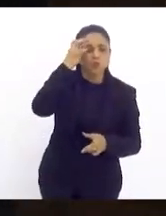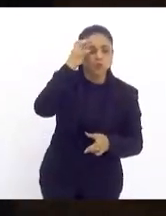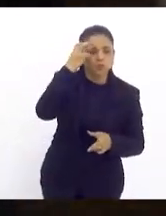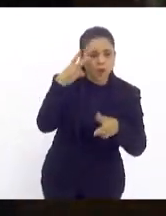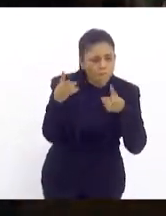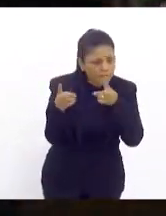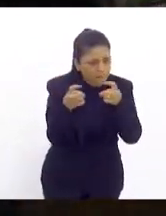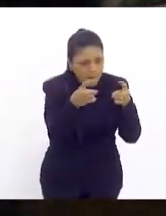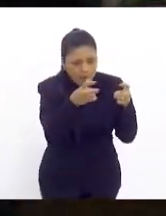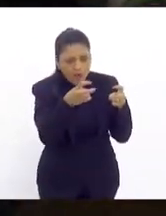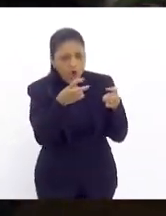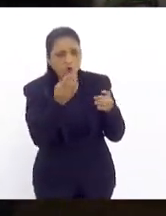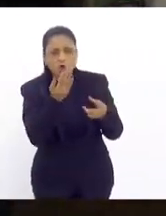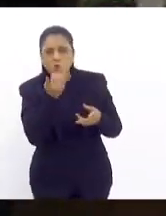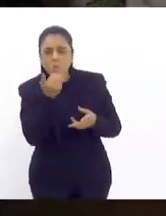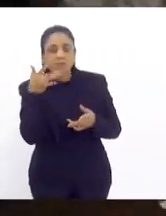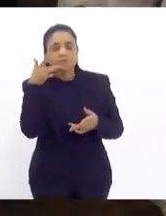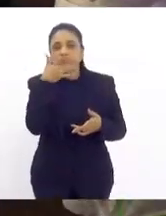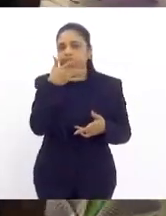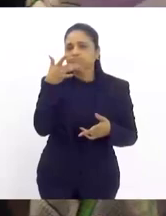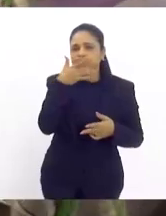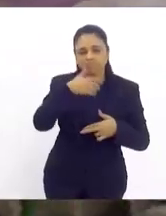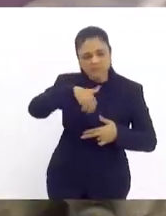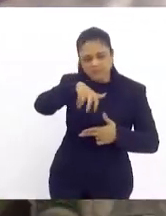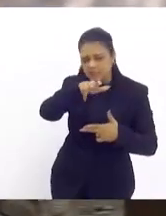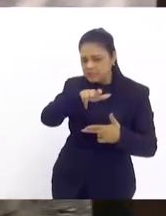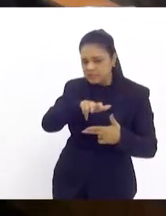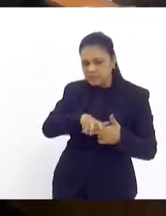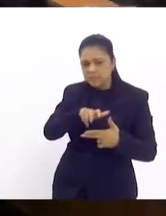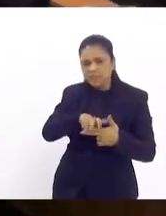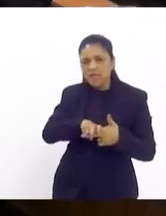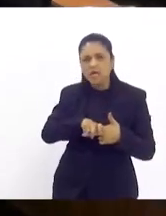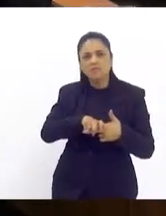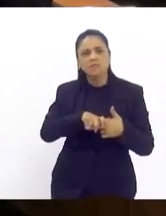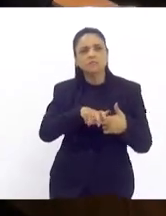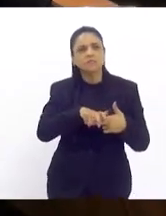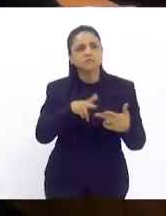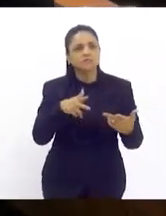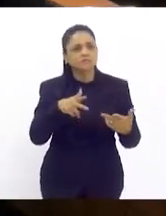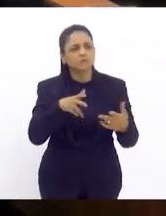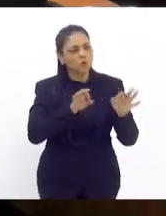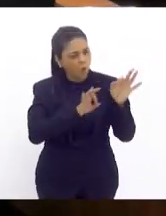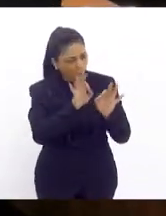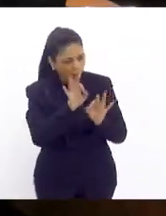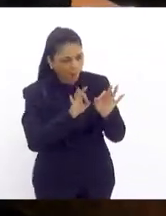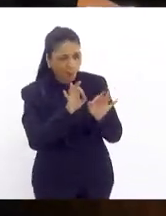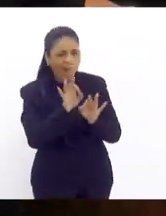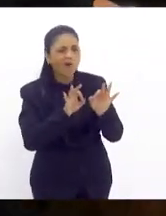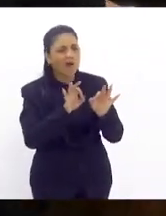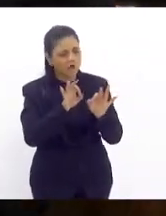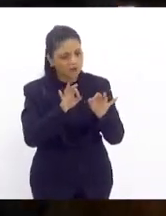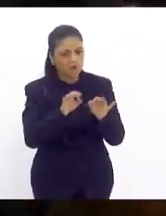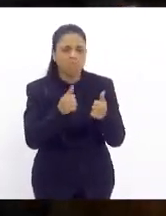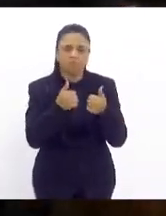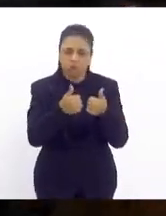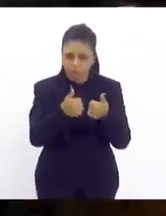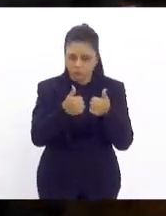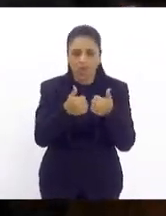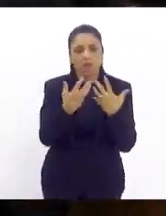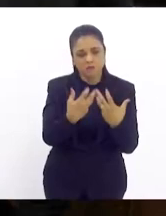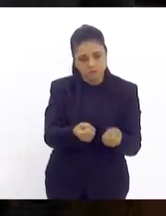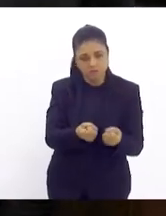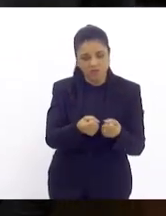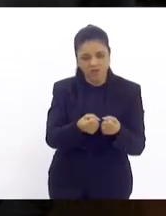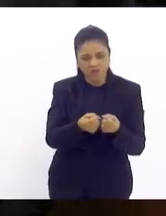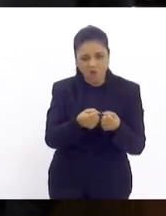eu quero degustar minhas comidas, sentadas naquelas barracas, vamos organizar o solo, vamos organizar, mas